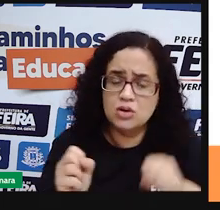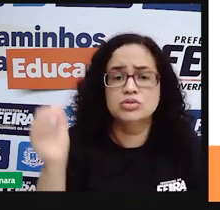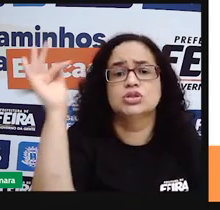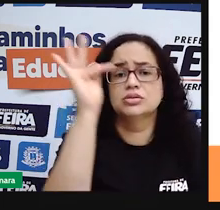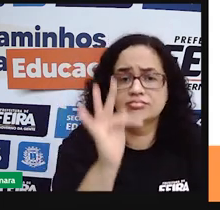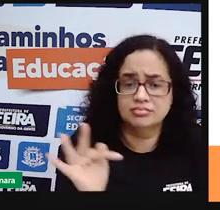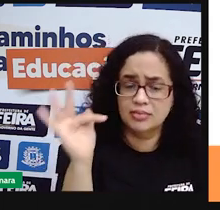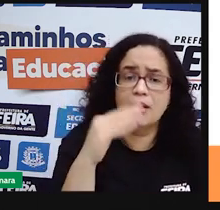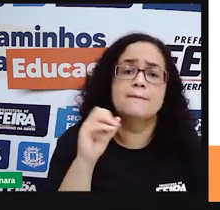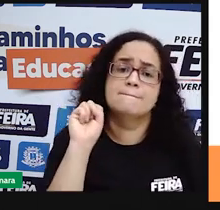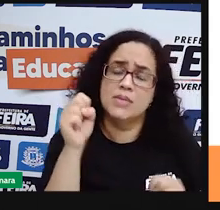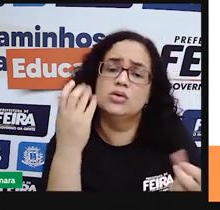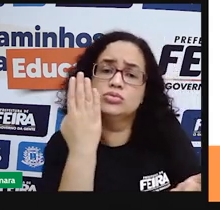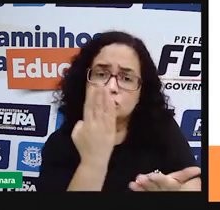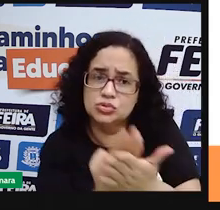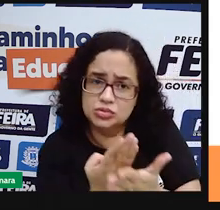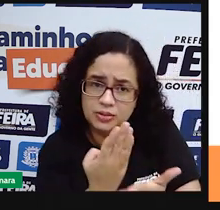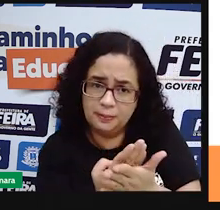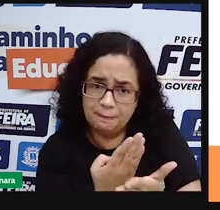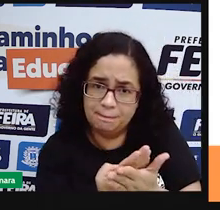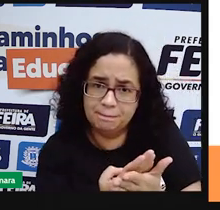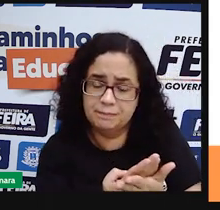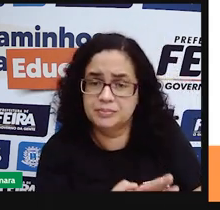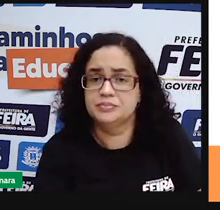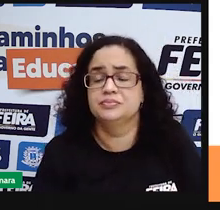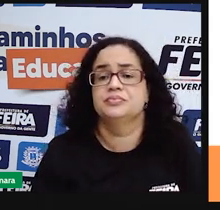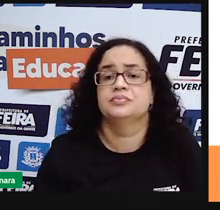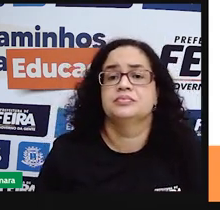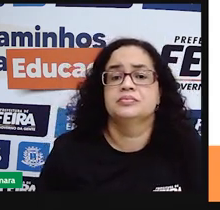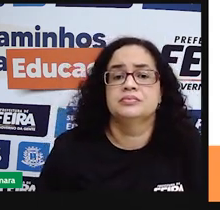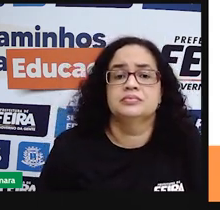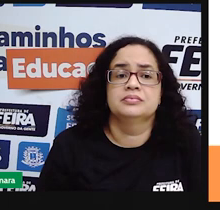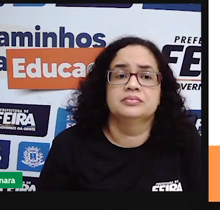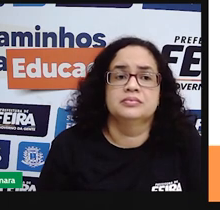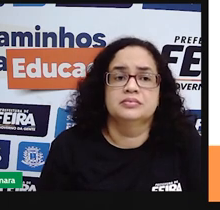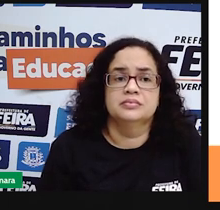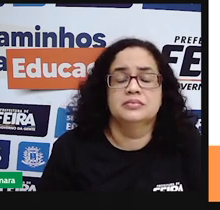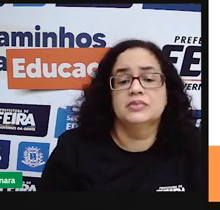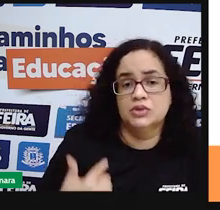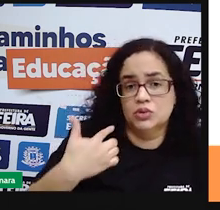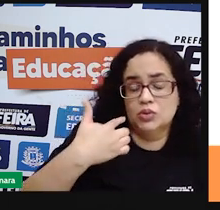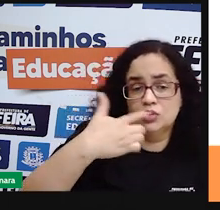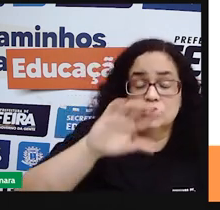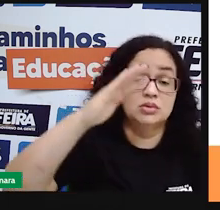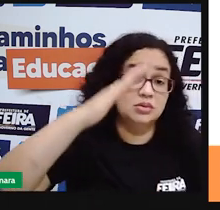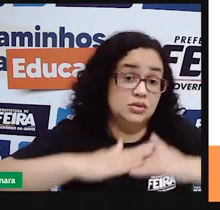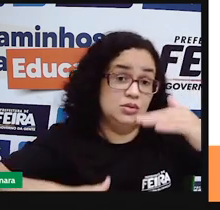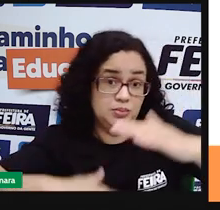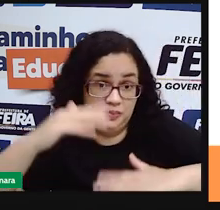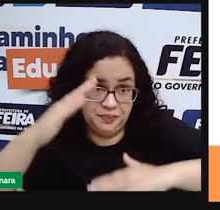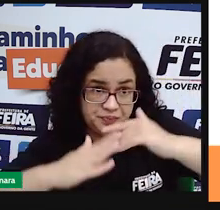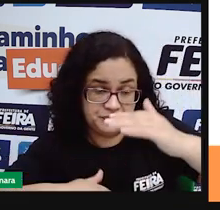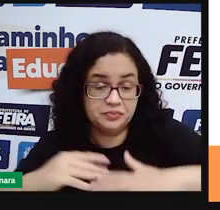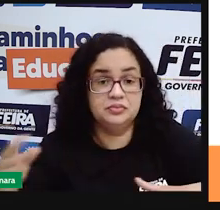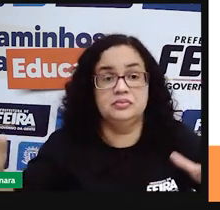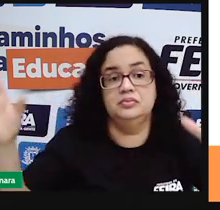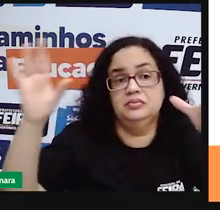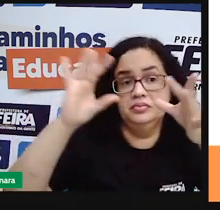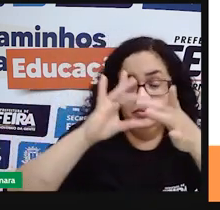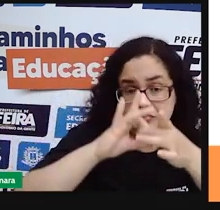estudar, ele pode, sim, ser um profissional com outras profissões que não estão relacionadas às